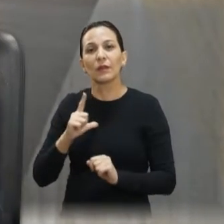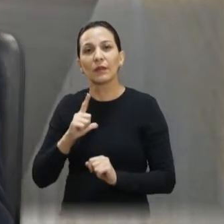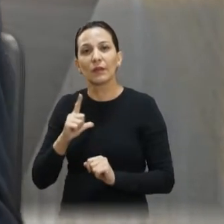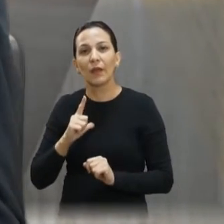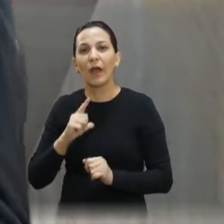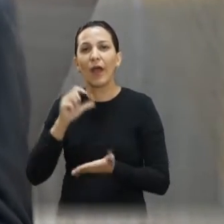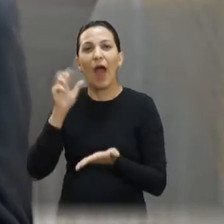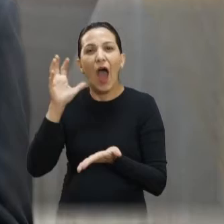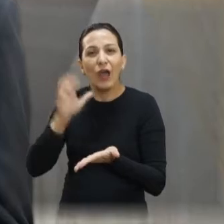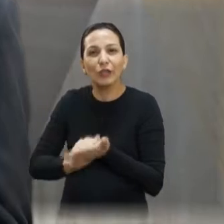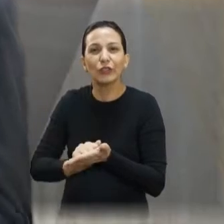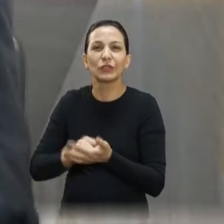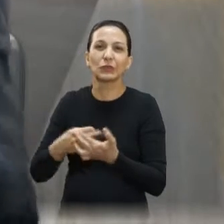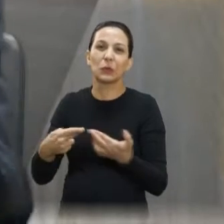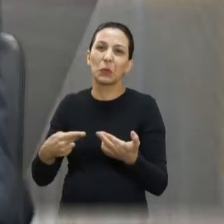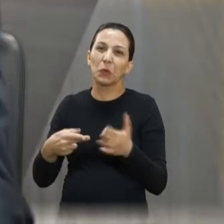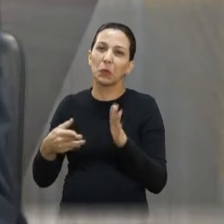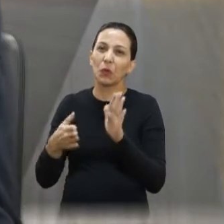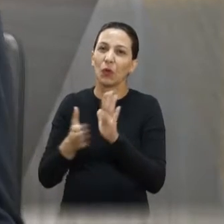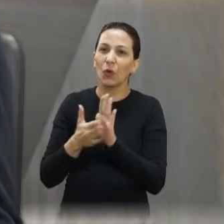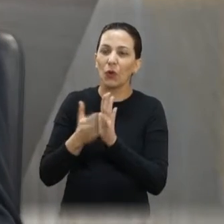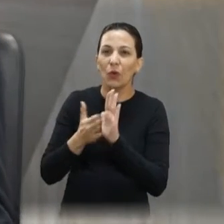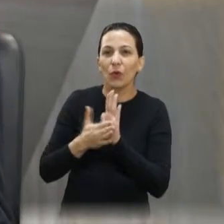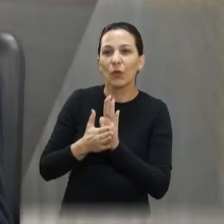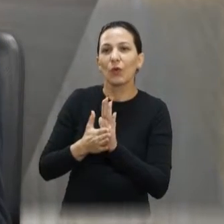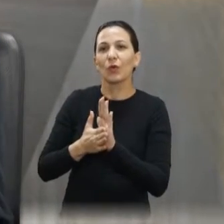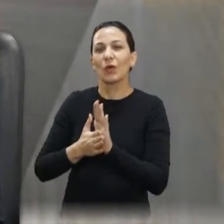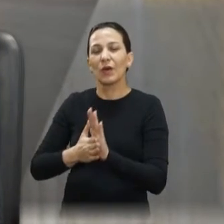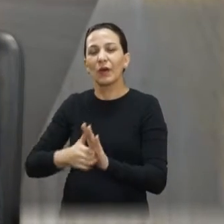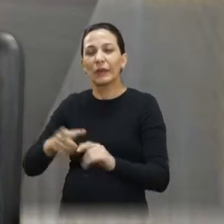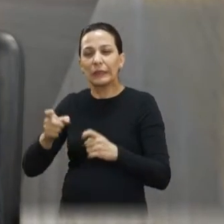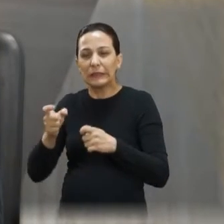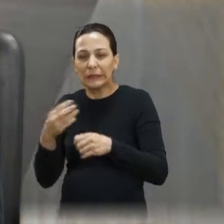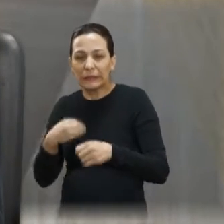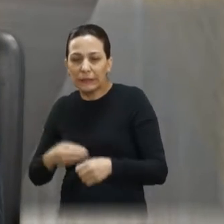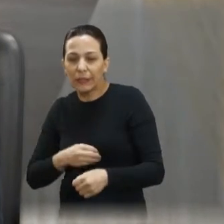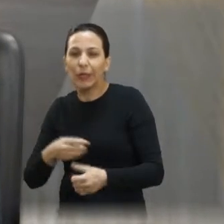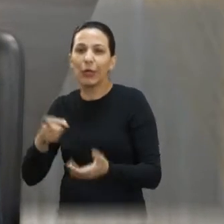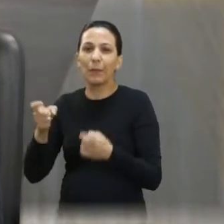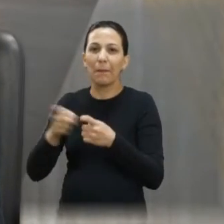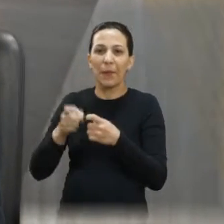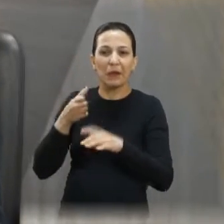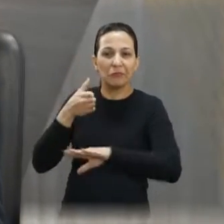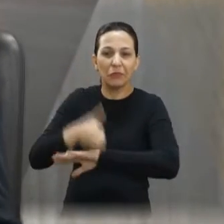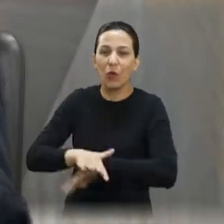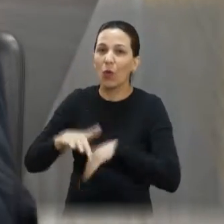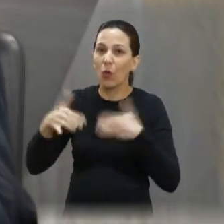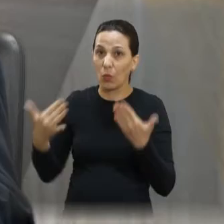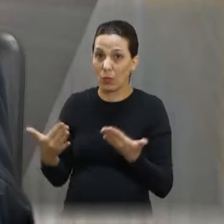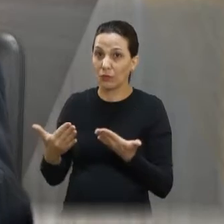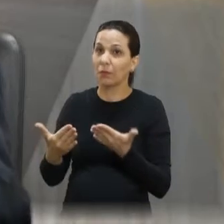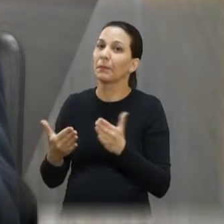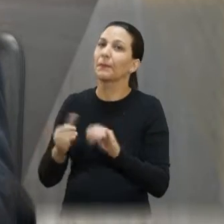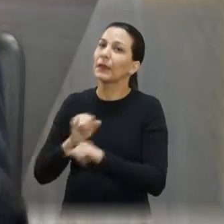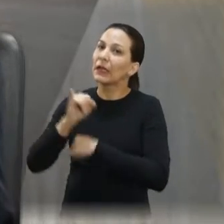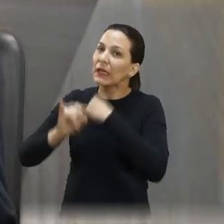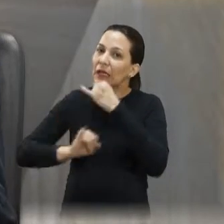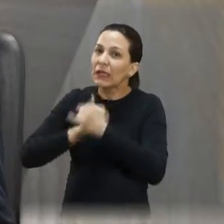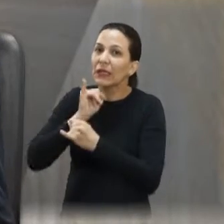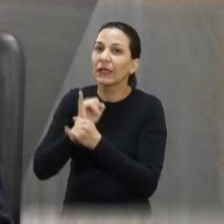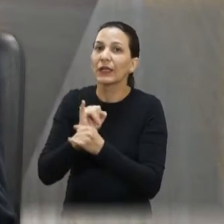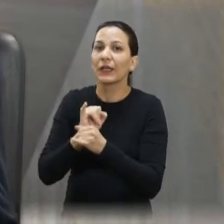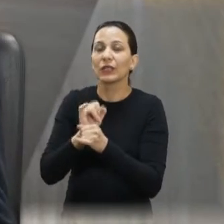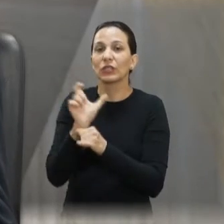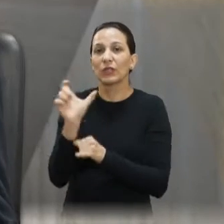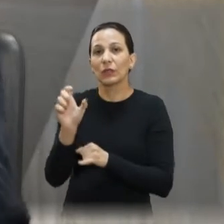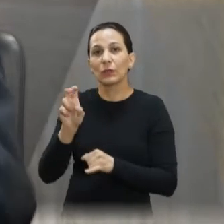agendamento, para quando a minha cirurgia, quando o meu exame, quando a minha consulta. Então, através desse projeto de lei, a pessoa pode acessar através do RG, o cartão do